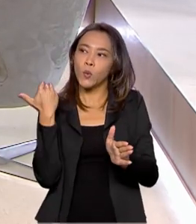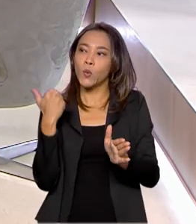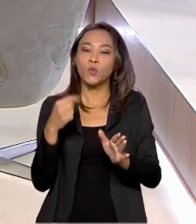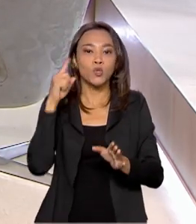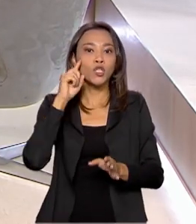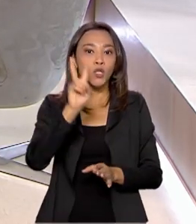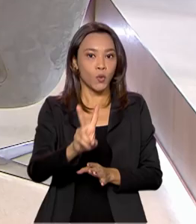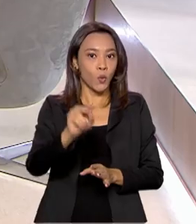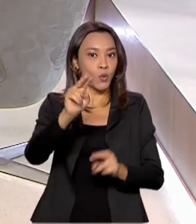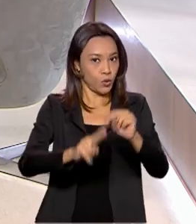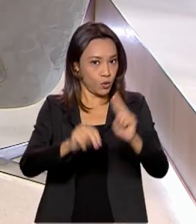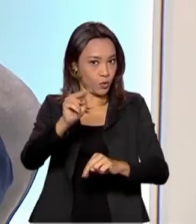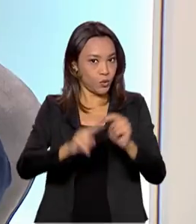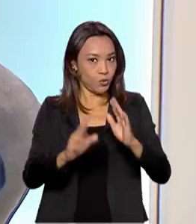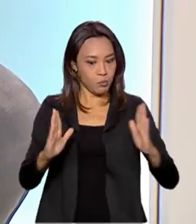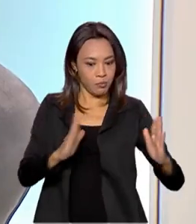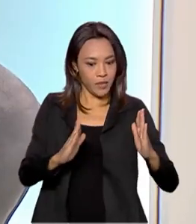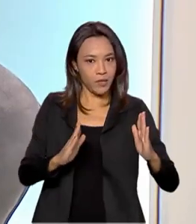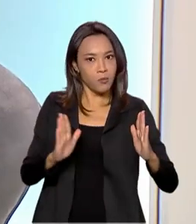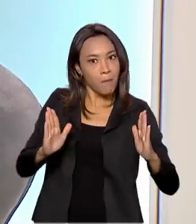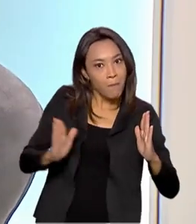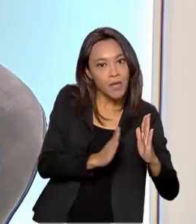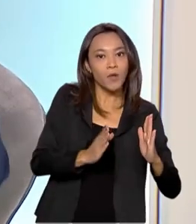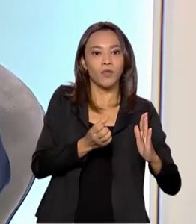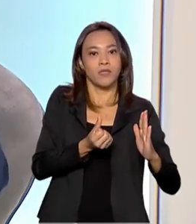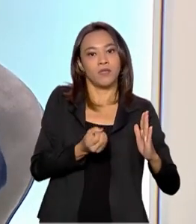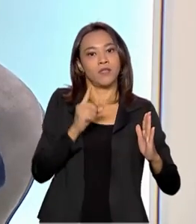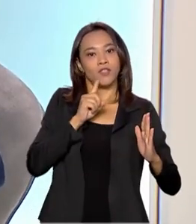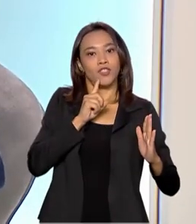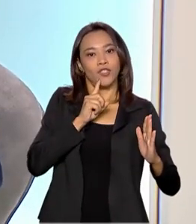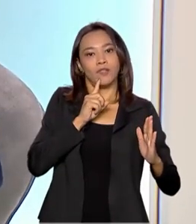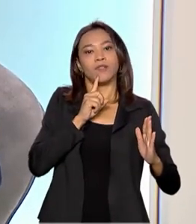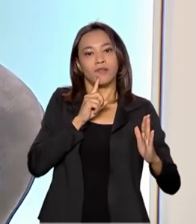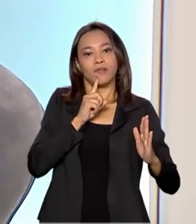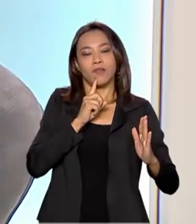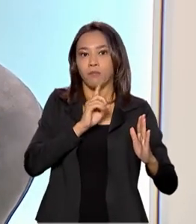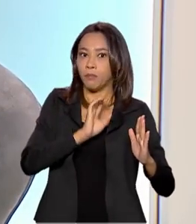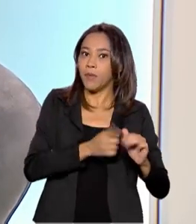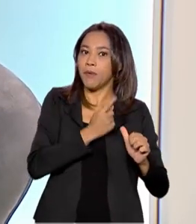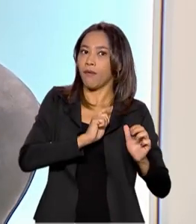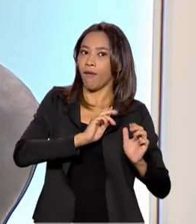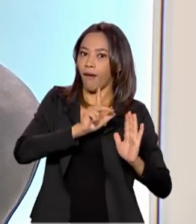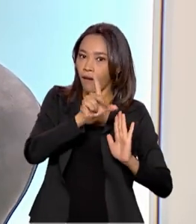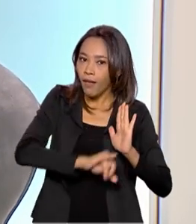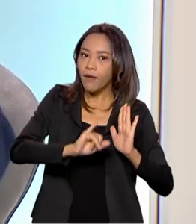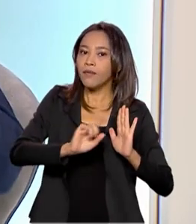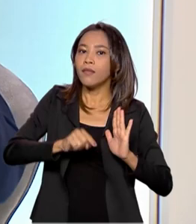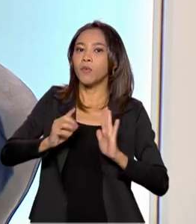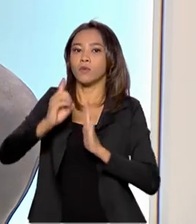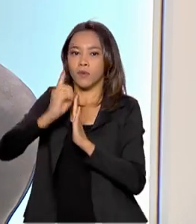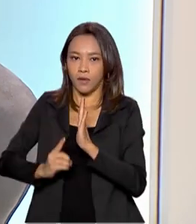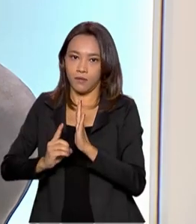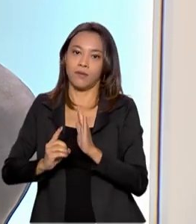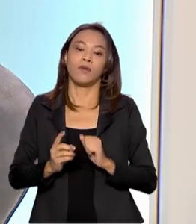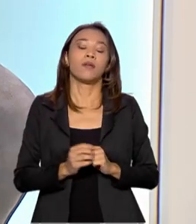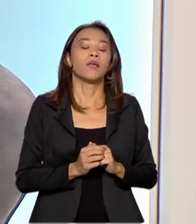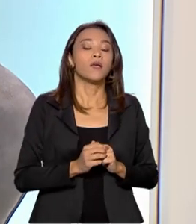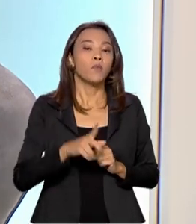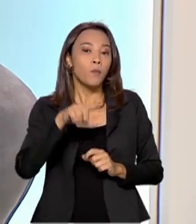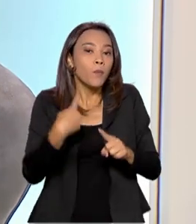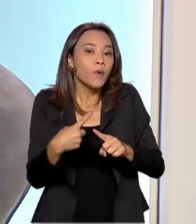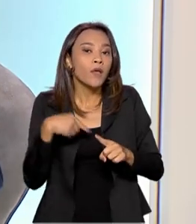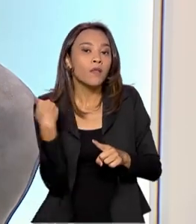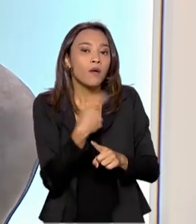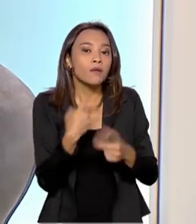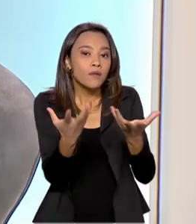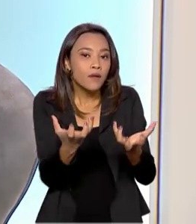dia 2 de junho, menos de 60 dias após a sanção da lei. Correto? Por quê? Porque nós queremos realmente que